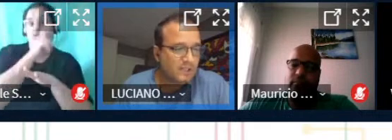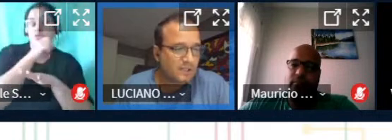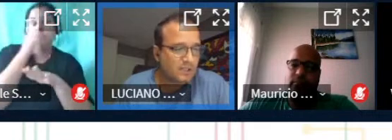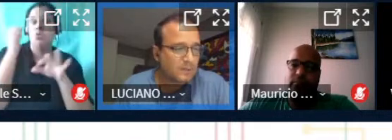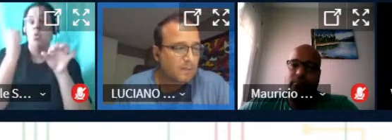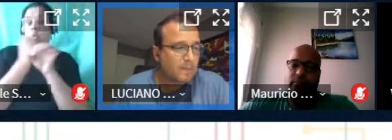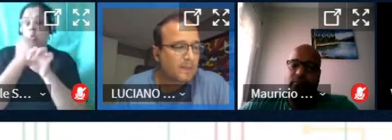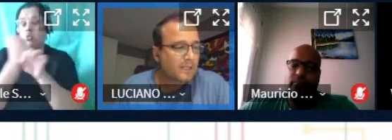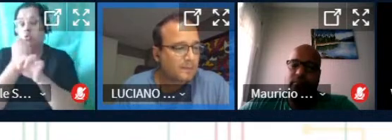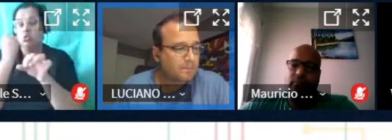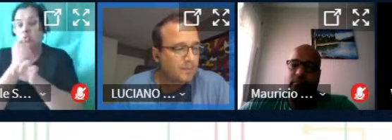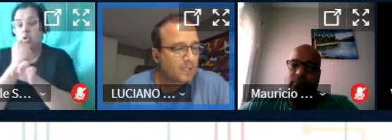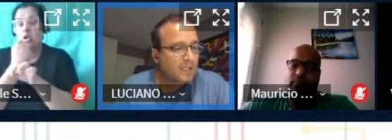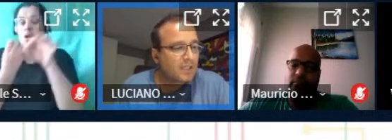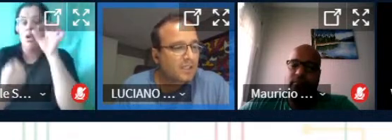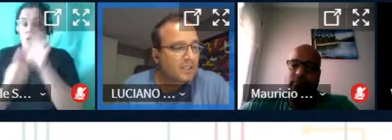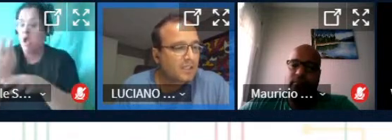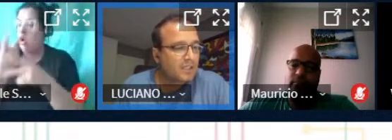que seja interessante